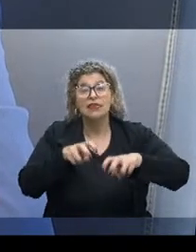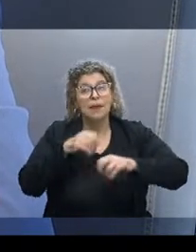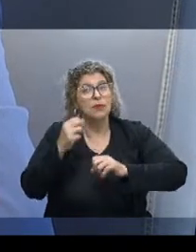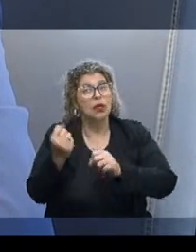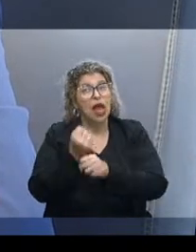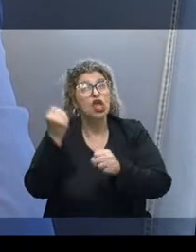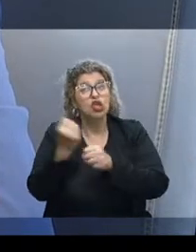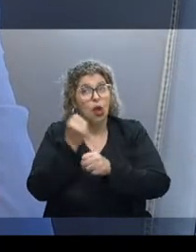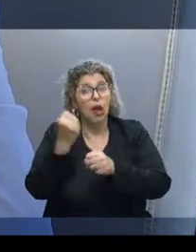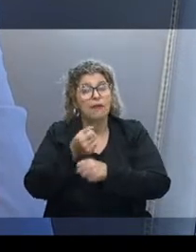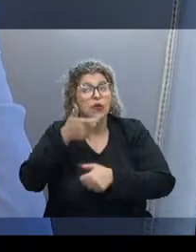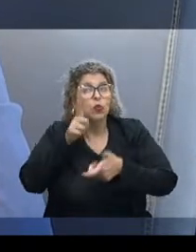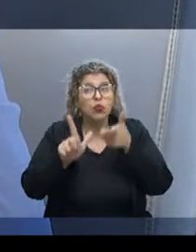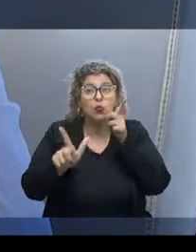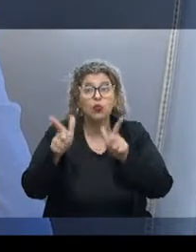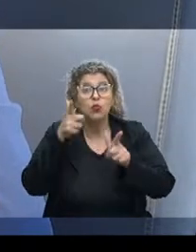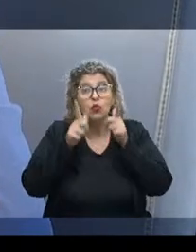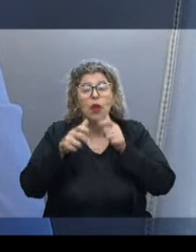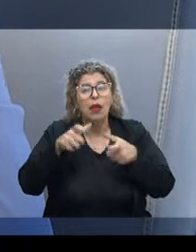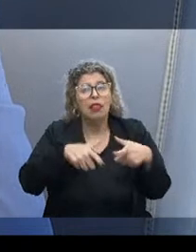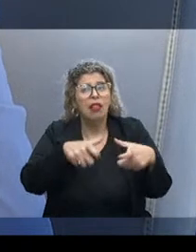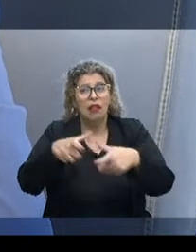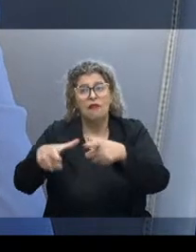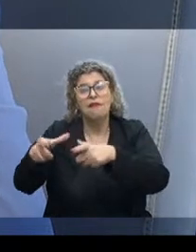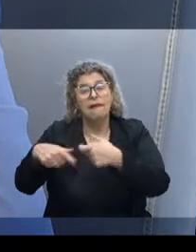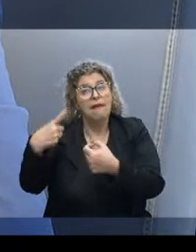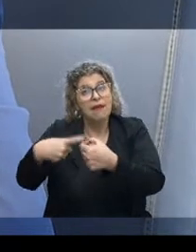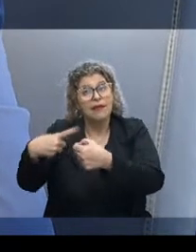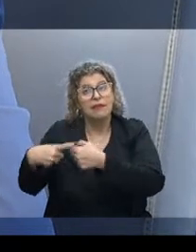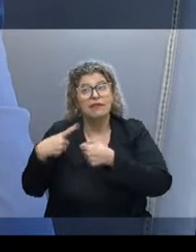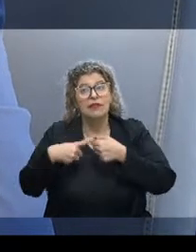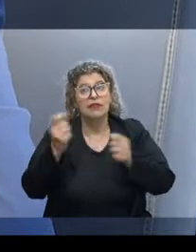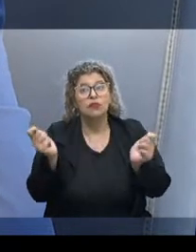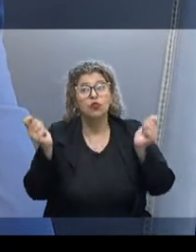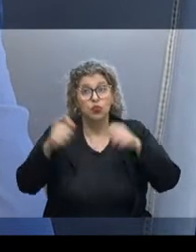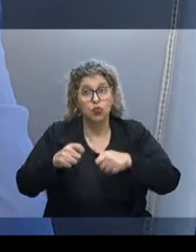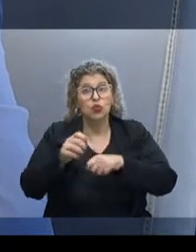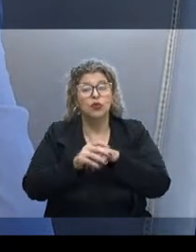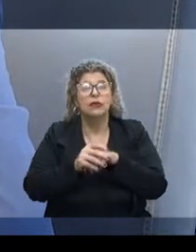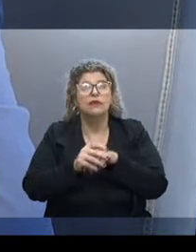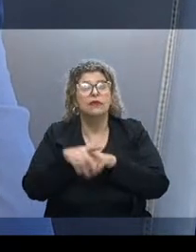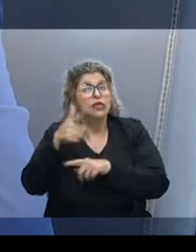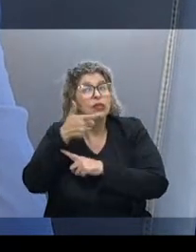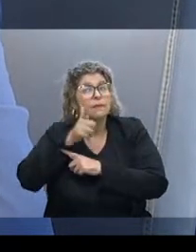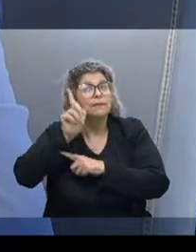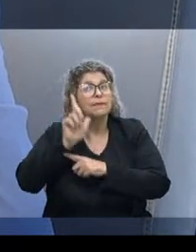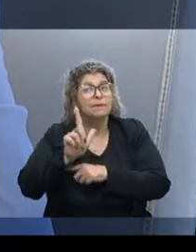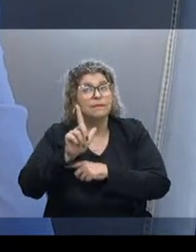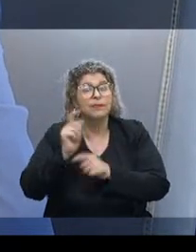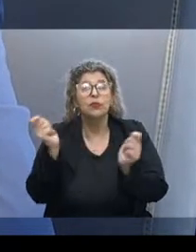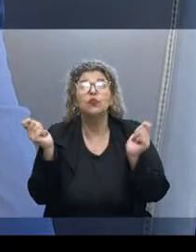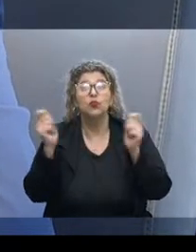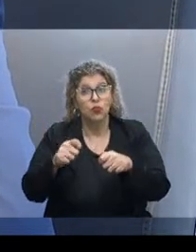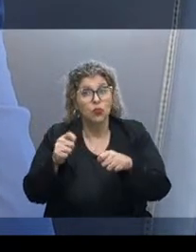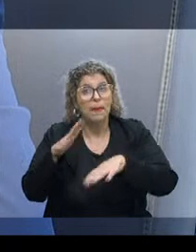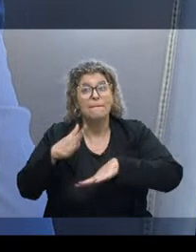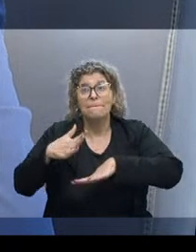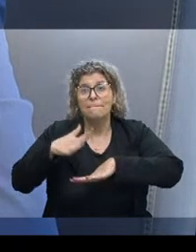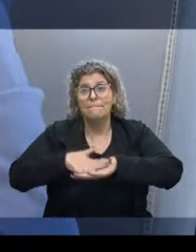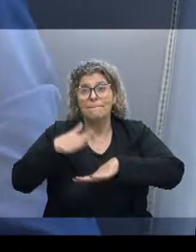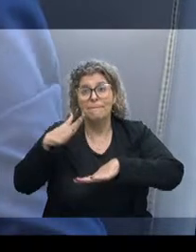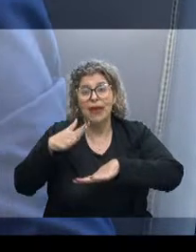vão alcançando todas as regiões do Estado. Então, isso vai permitir que a gente consiga garantir mais